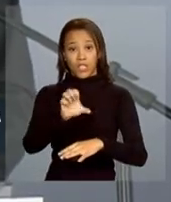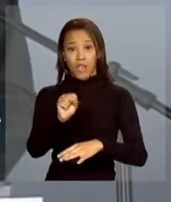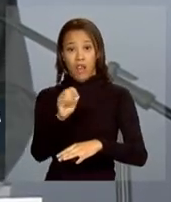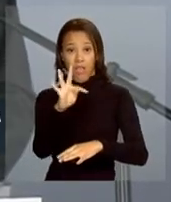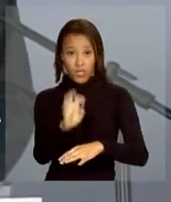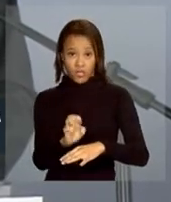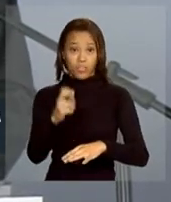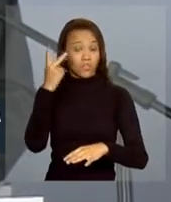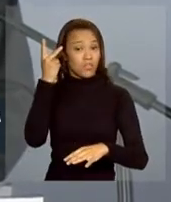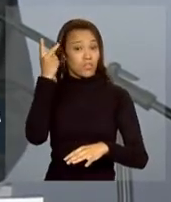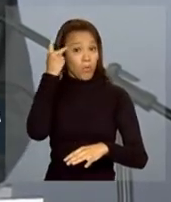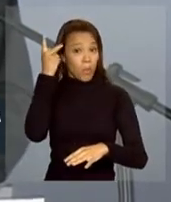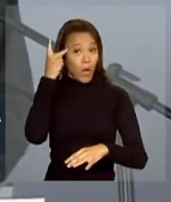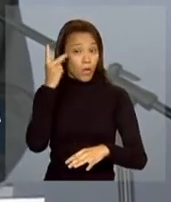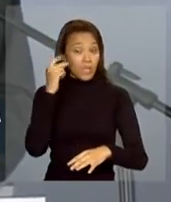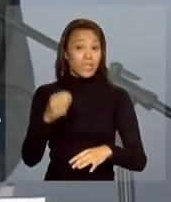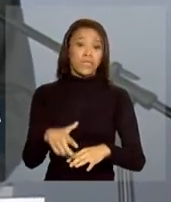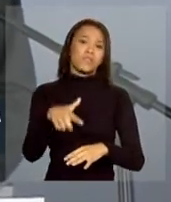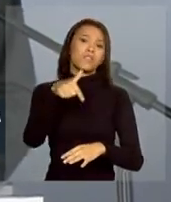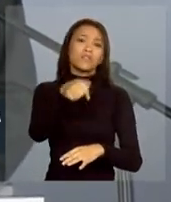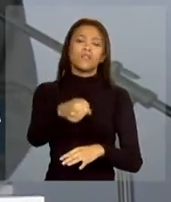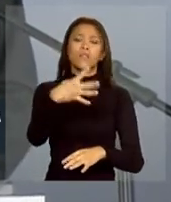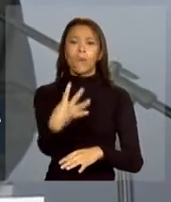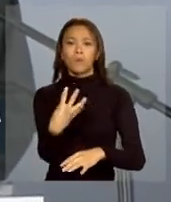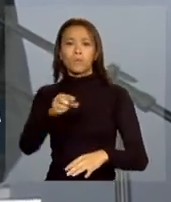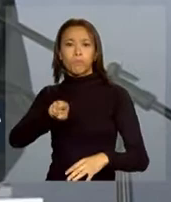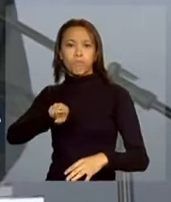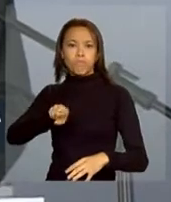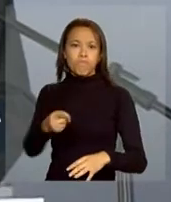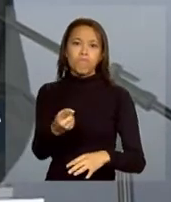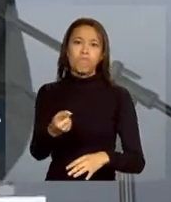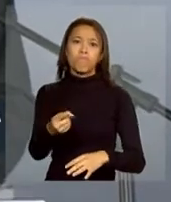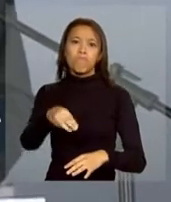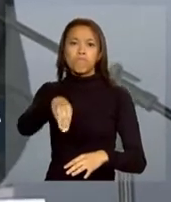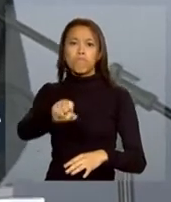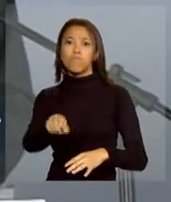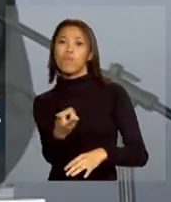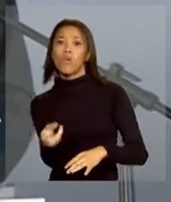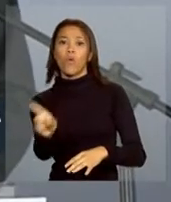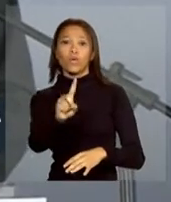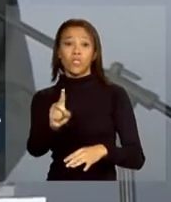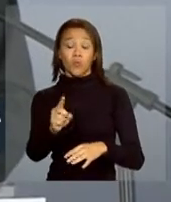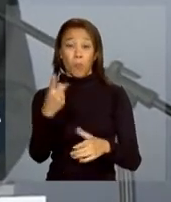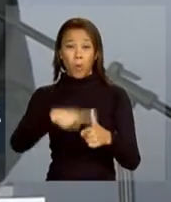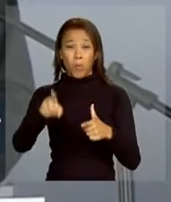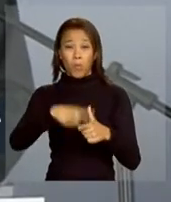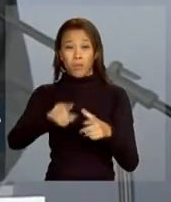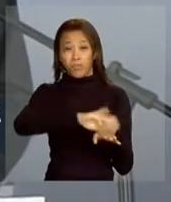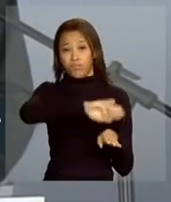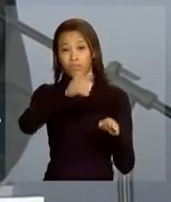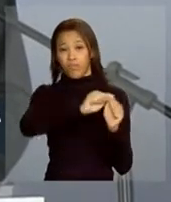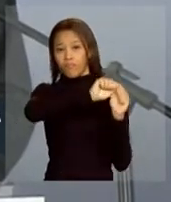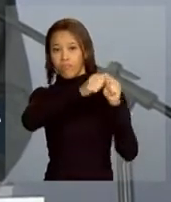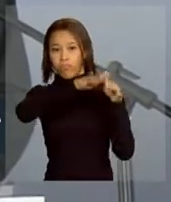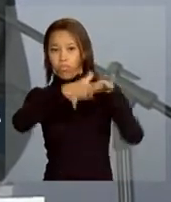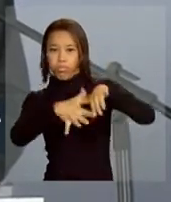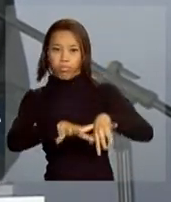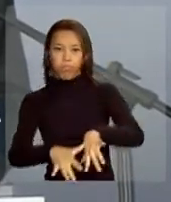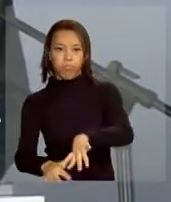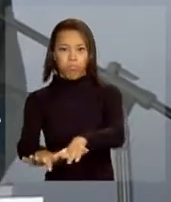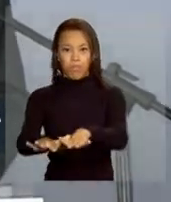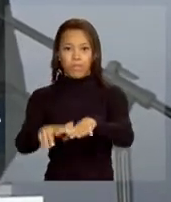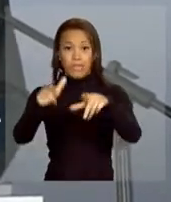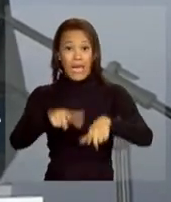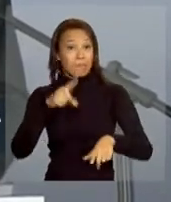milhões para combater o problema de deslizamento em área de risco.